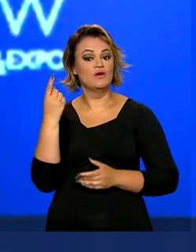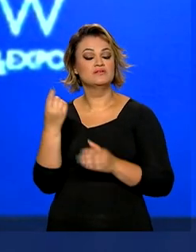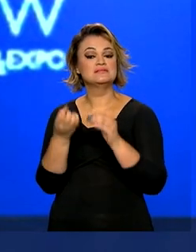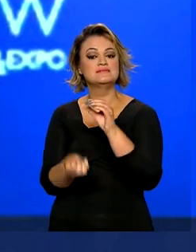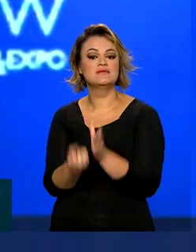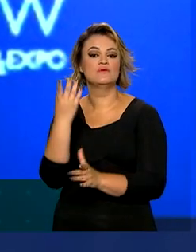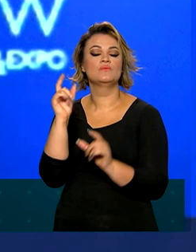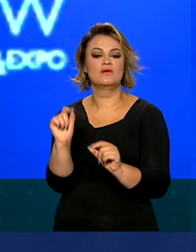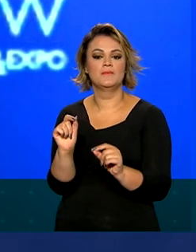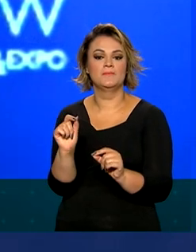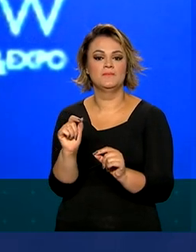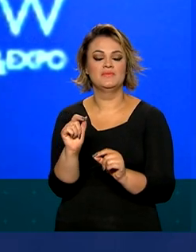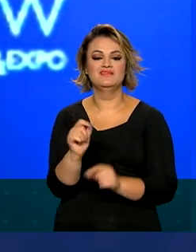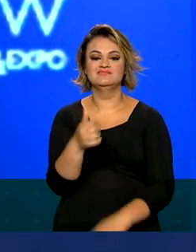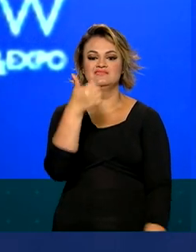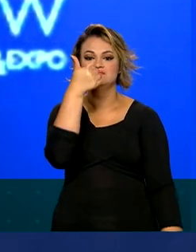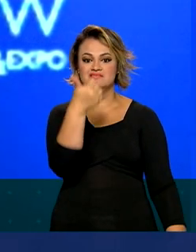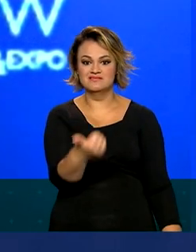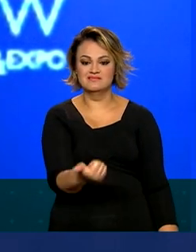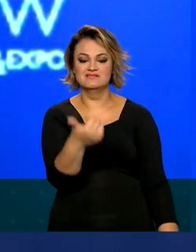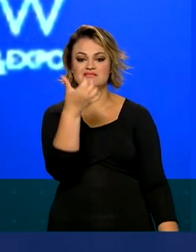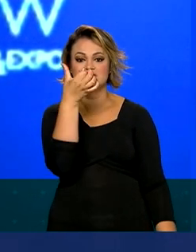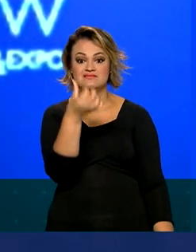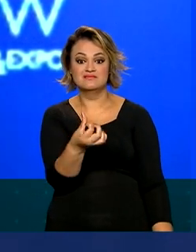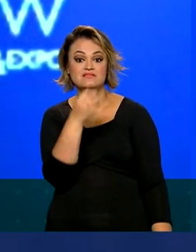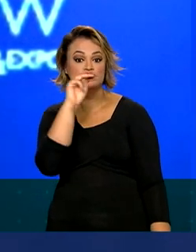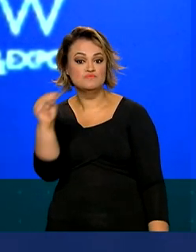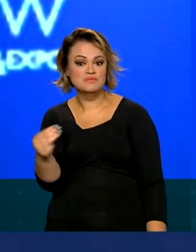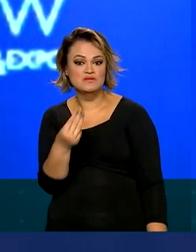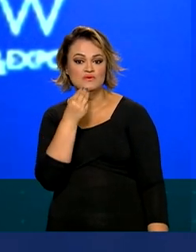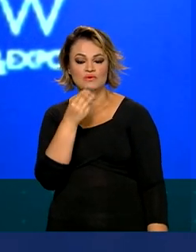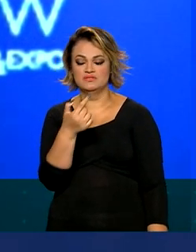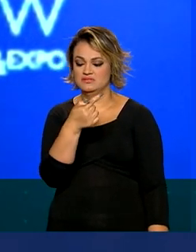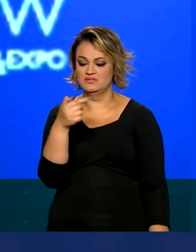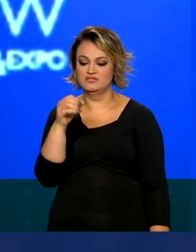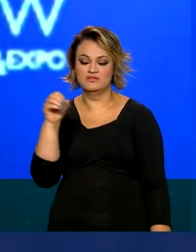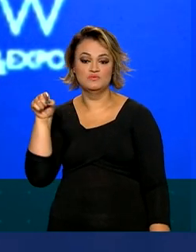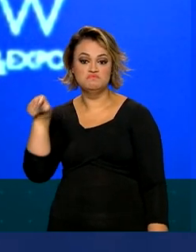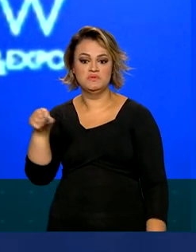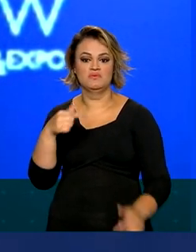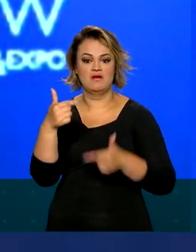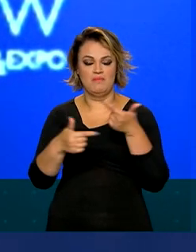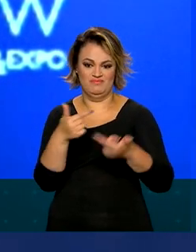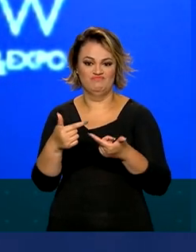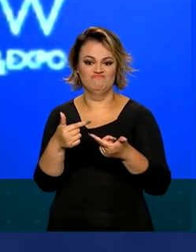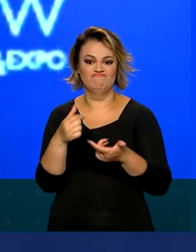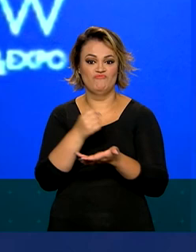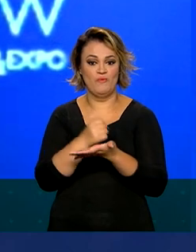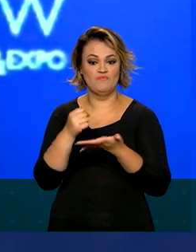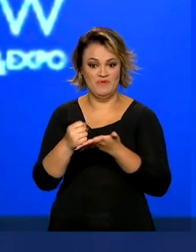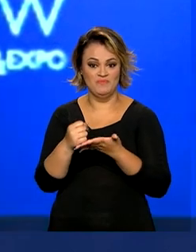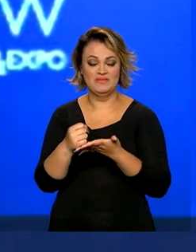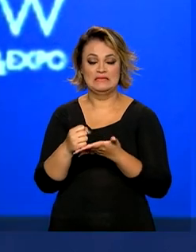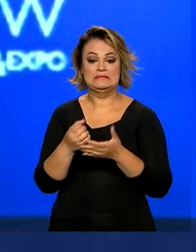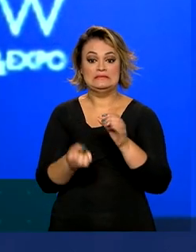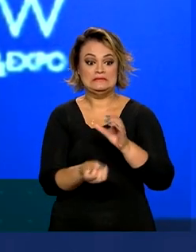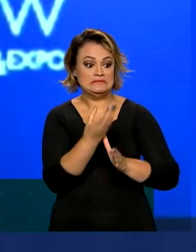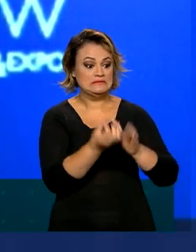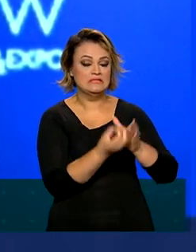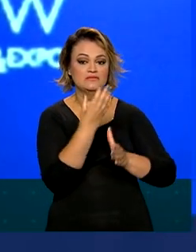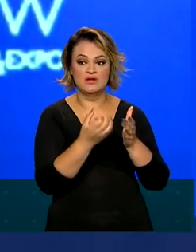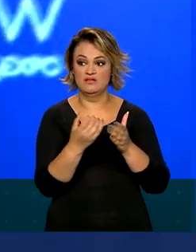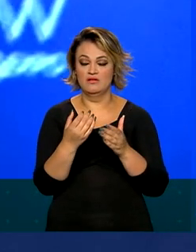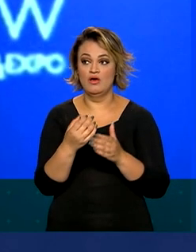16 milhões e 700 mil empregos. Nós estamos criando mais empregos que a economia